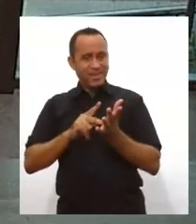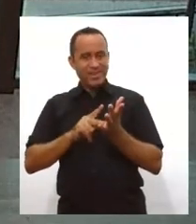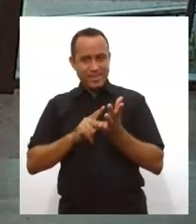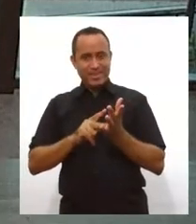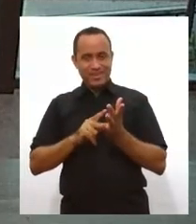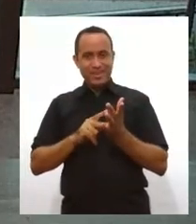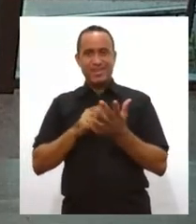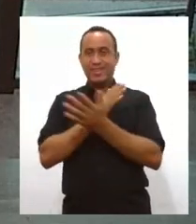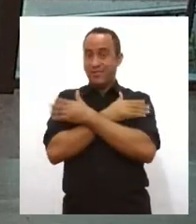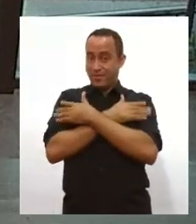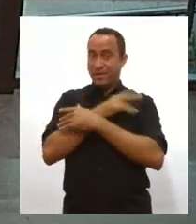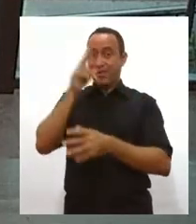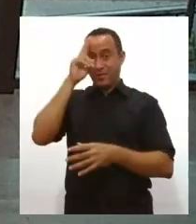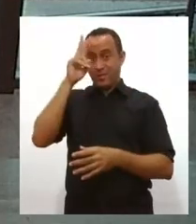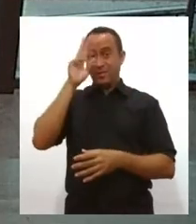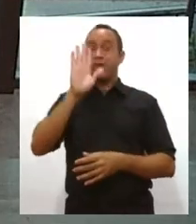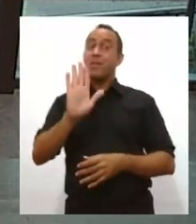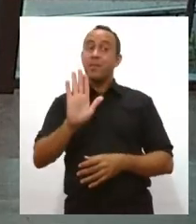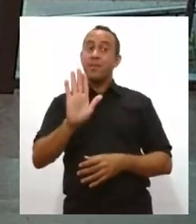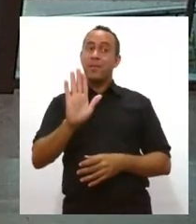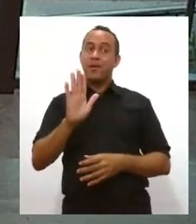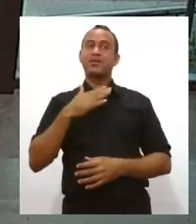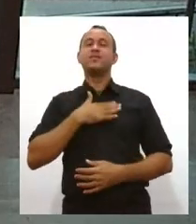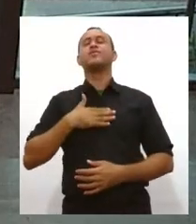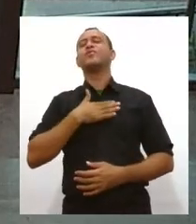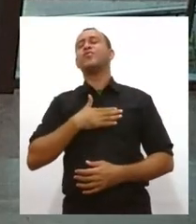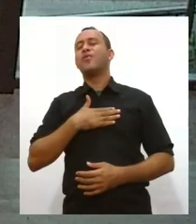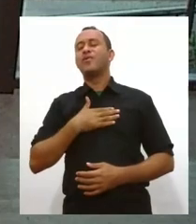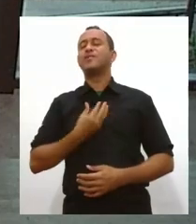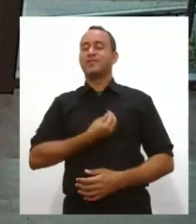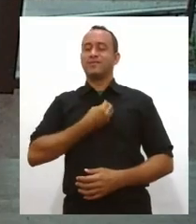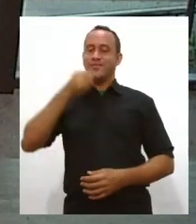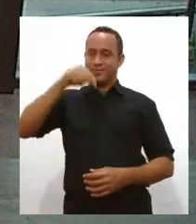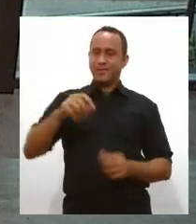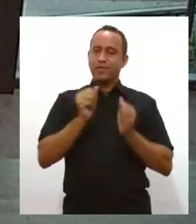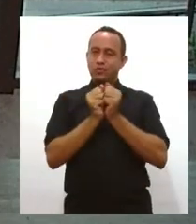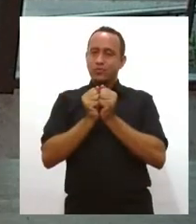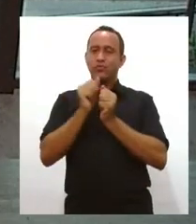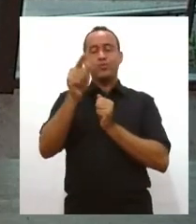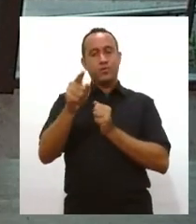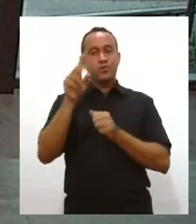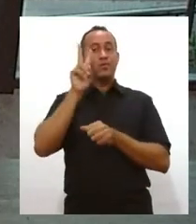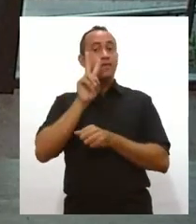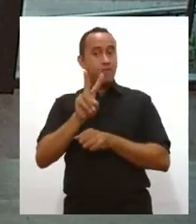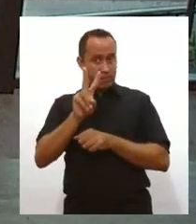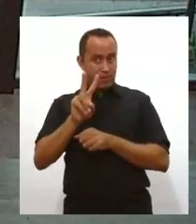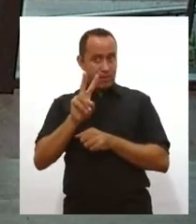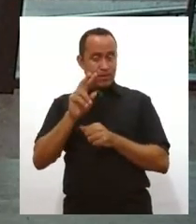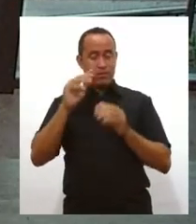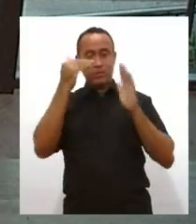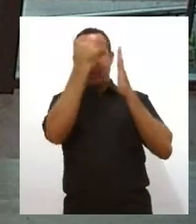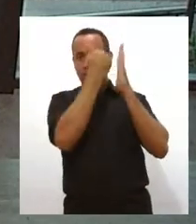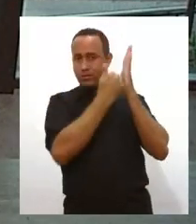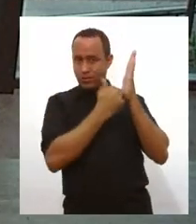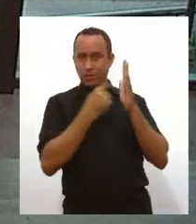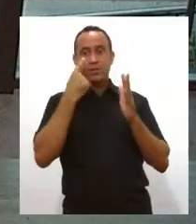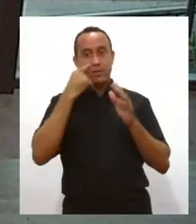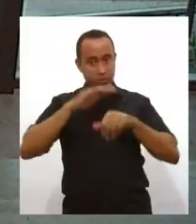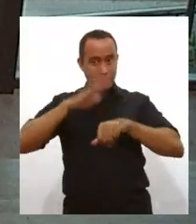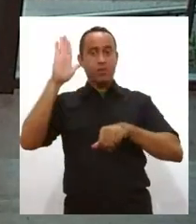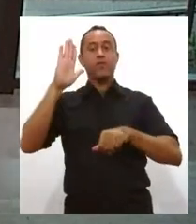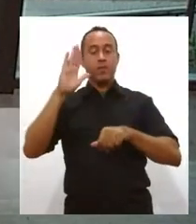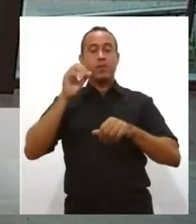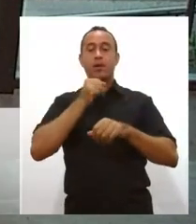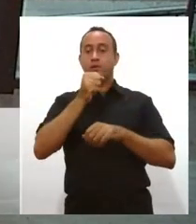-feira. Mas a gente gosta muito de estar aqui e com você acompanhando a nossa programação. Você pode ver mais sobre o